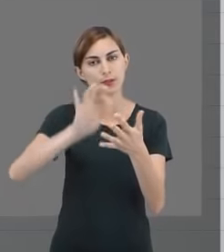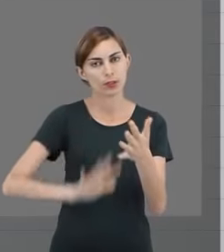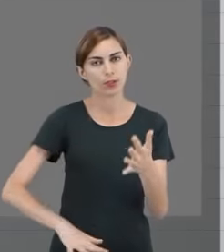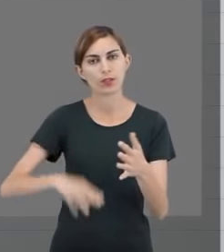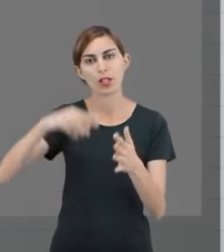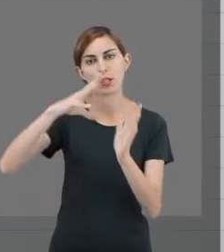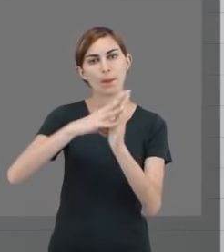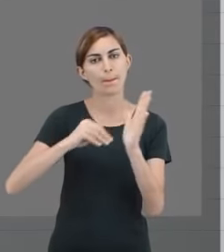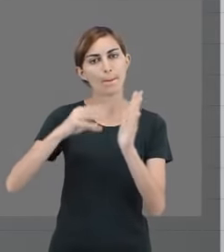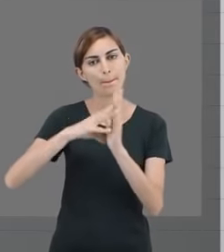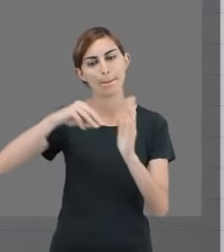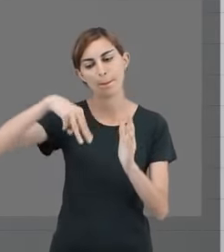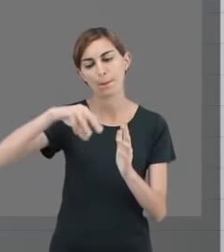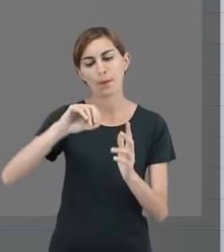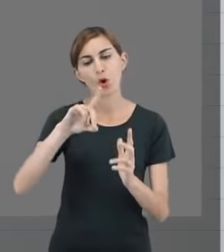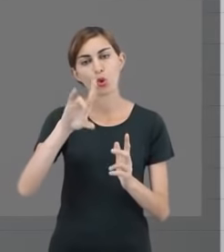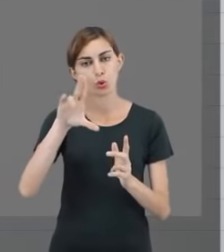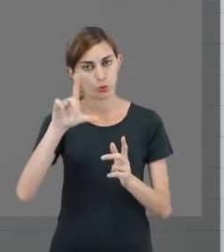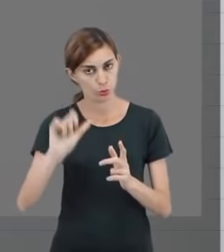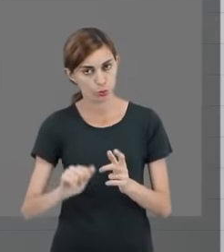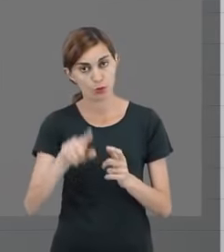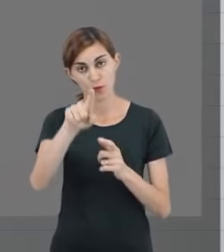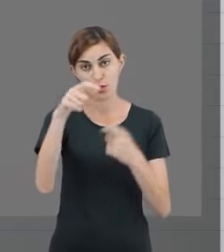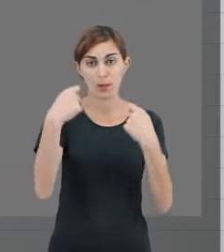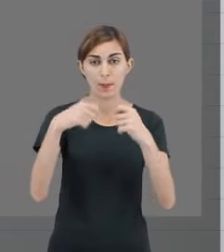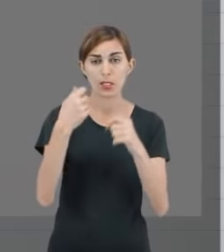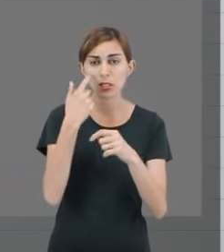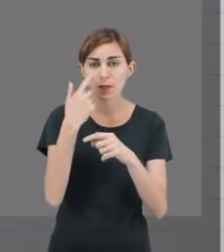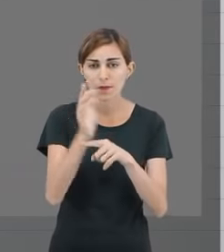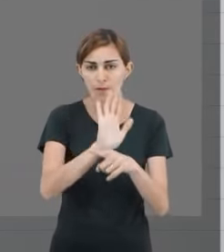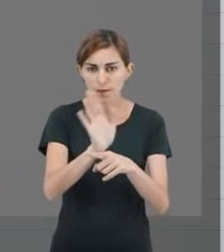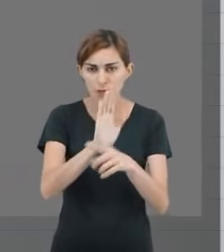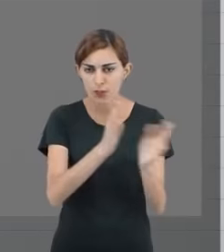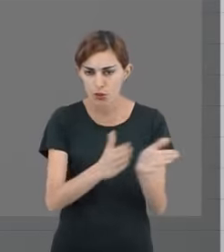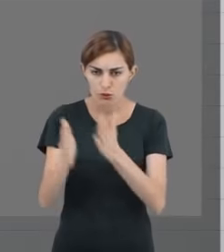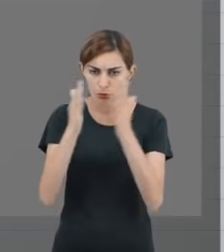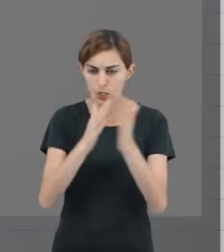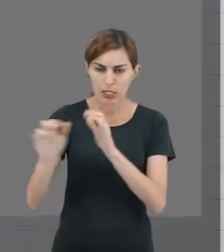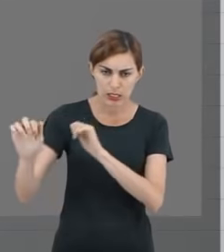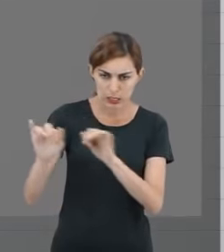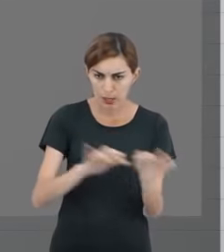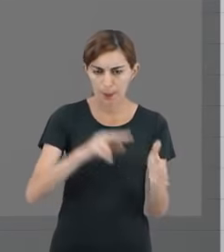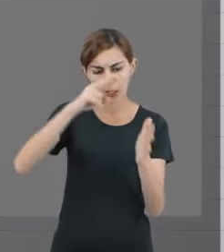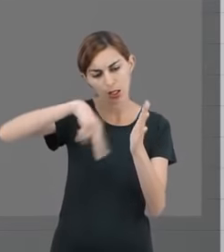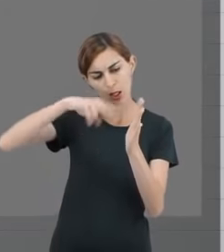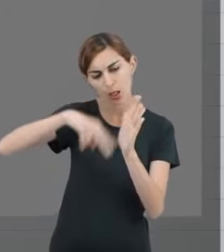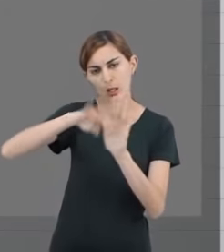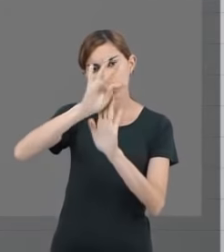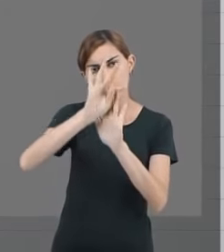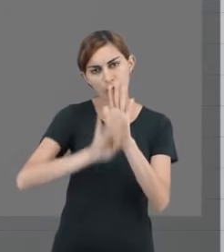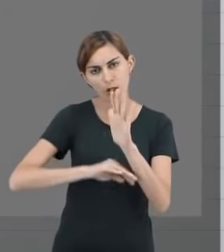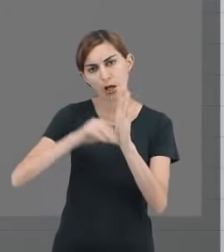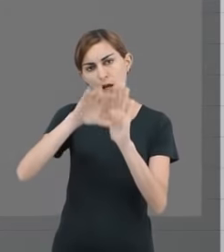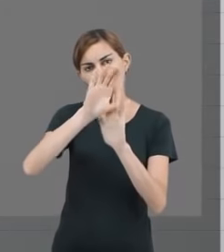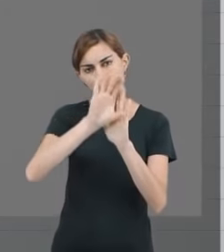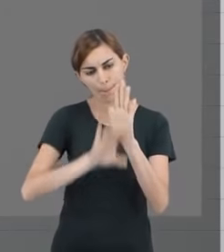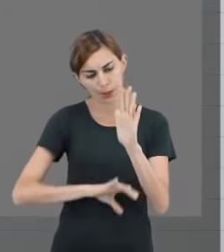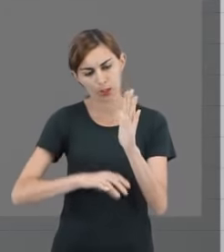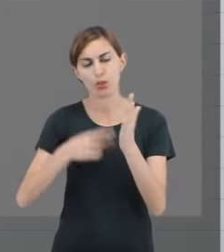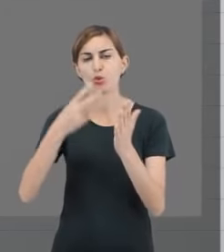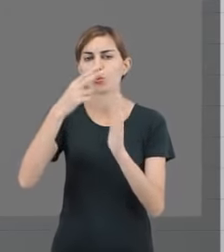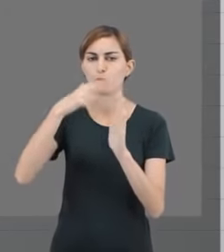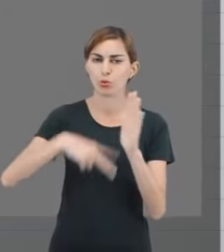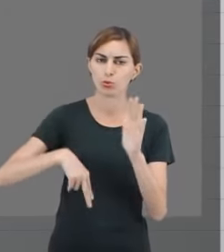falar um pouquinho mais na frente. E para isso, você precisa assistir as videoaulas toda semana, ler os capítulos do seu e-book